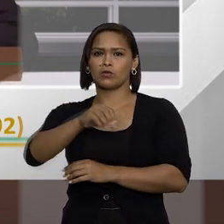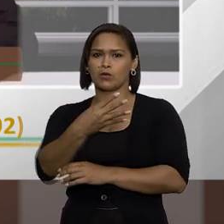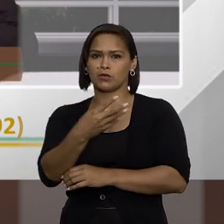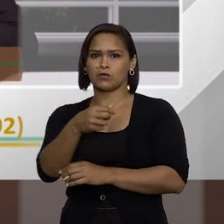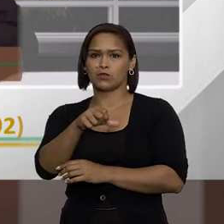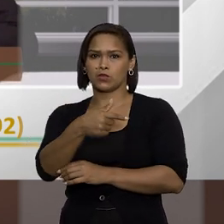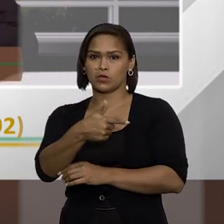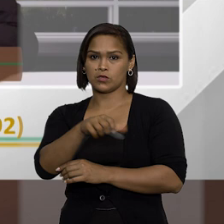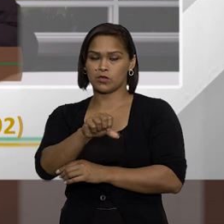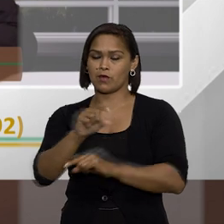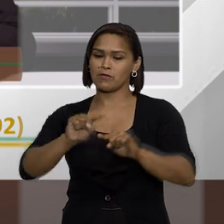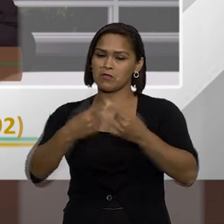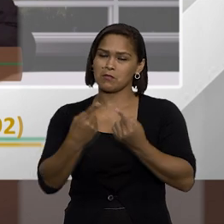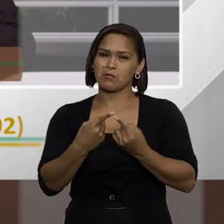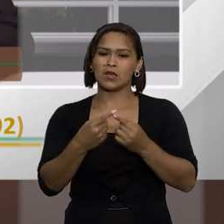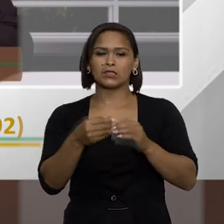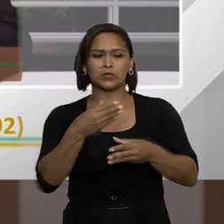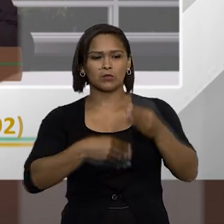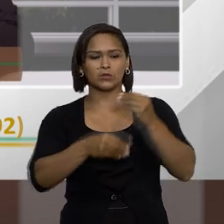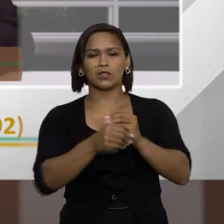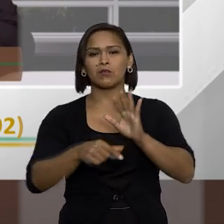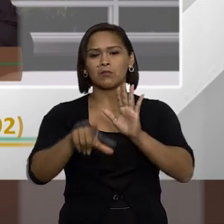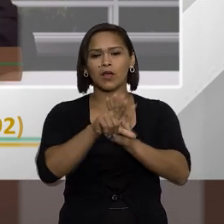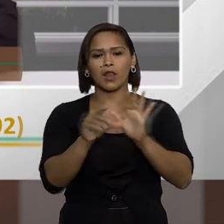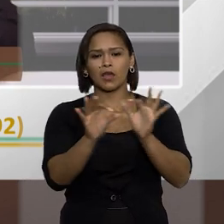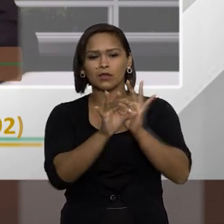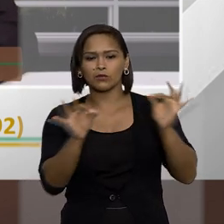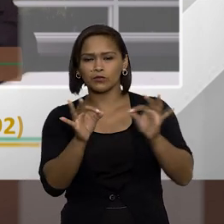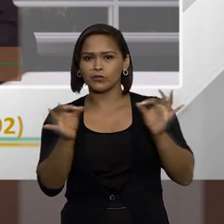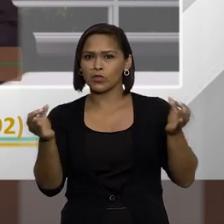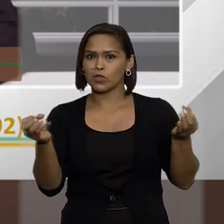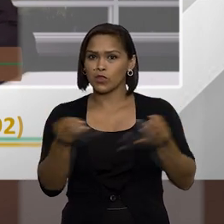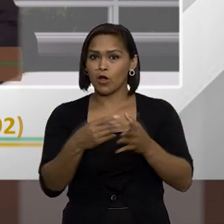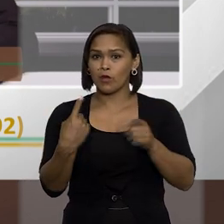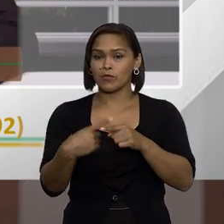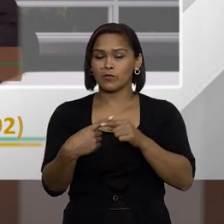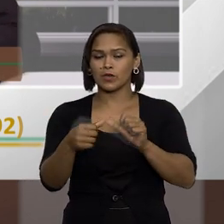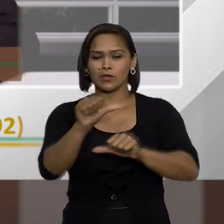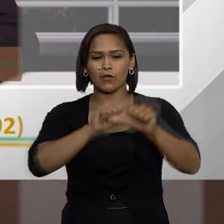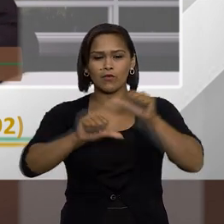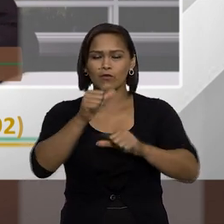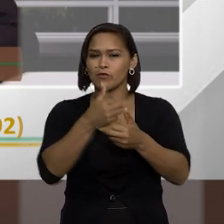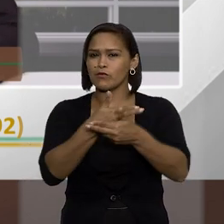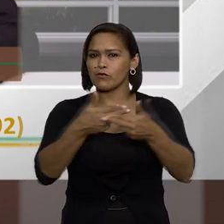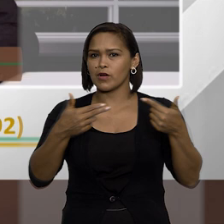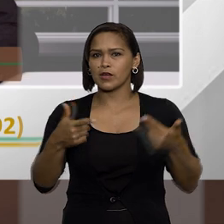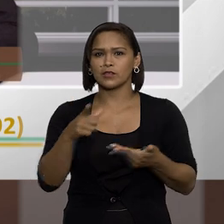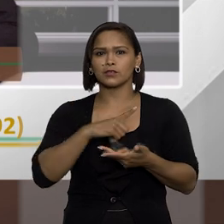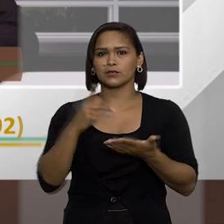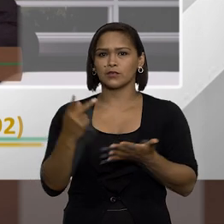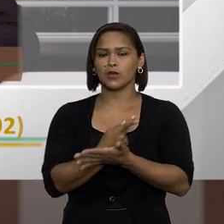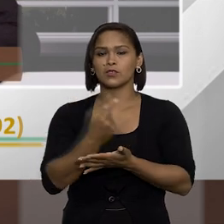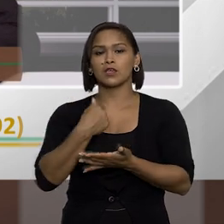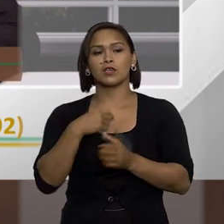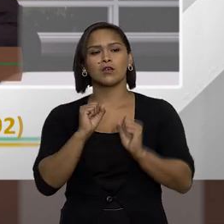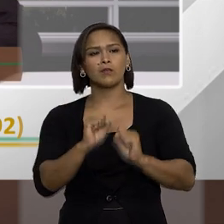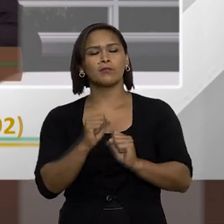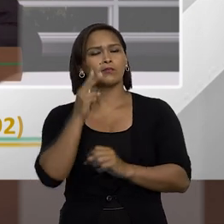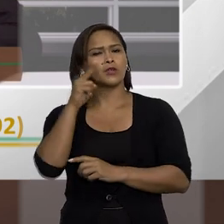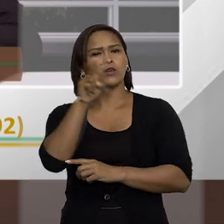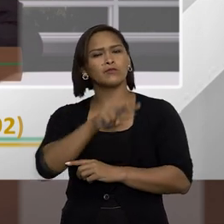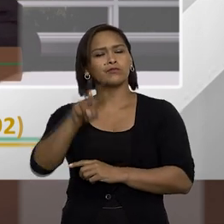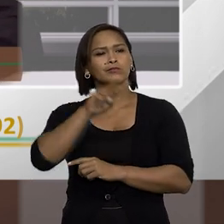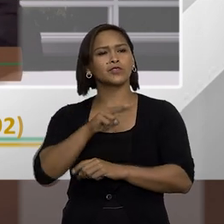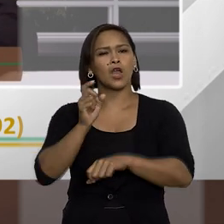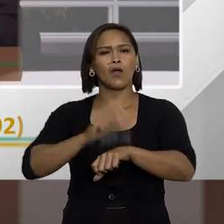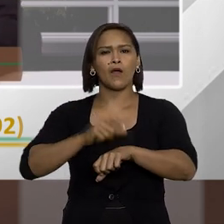8429, mas quase que compensava fazer uma lei do zero, assim. Porque são tantas mudanças que a gente pode